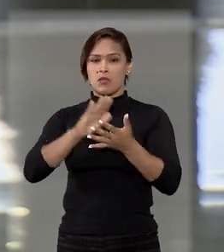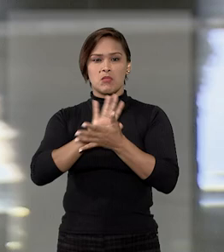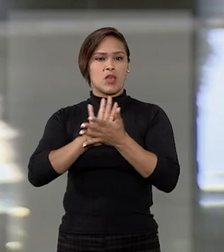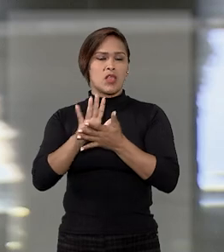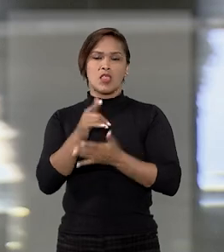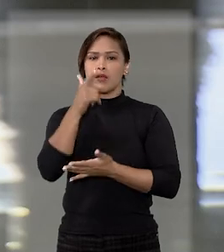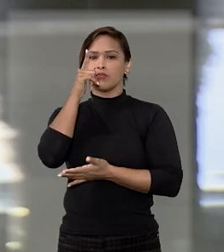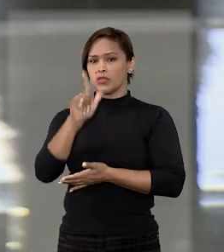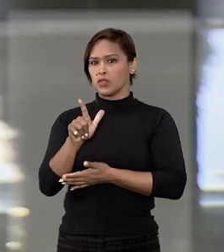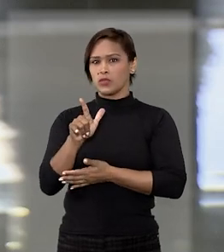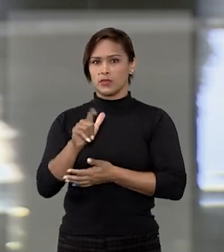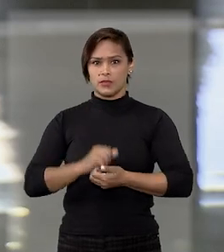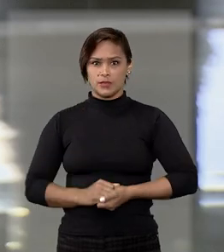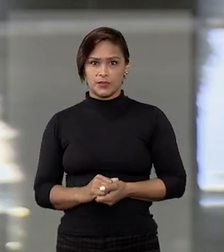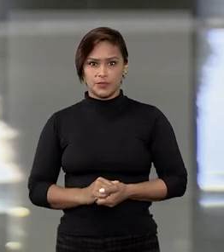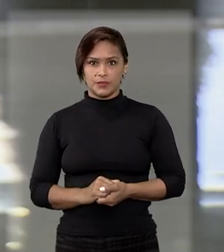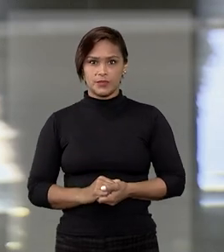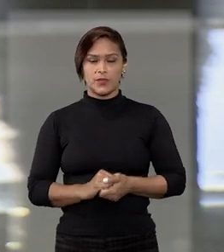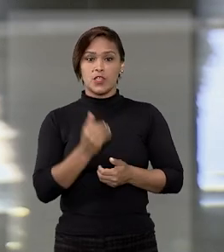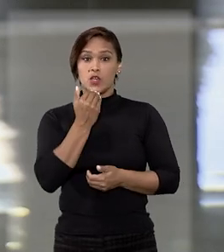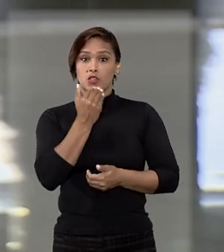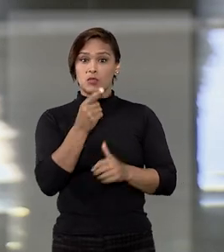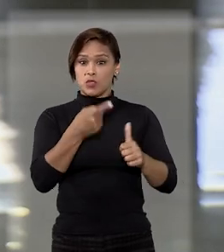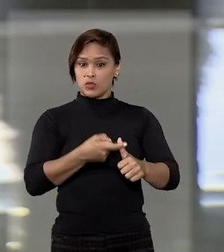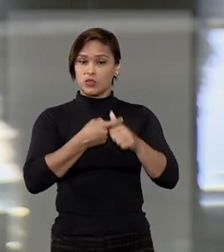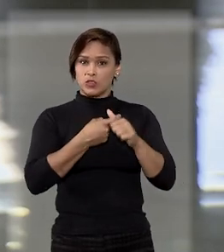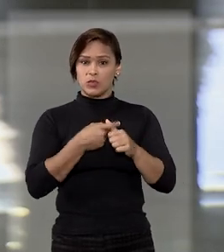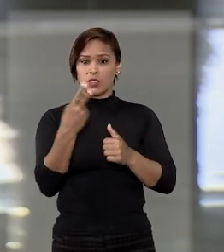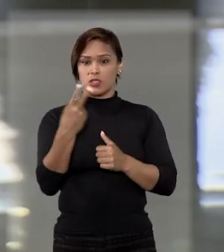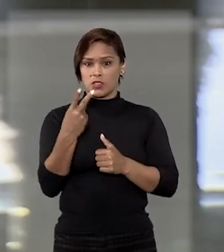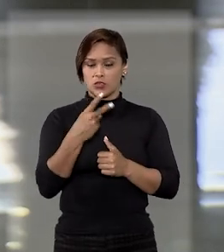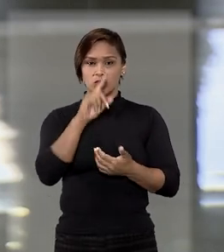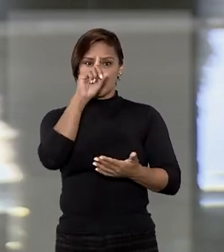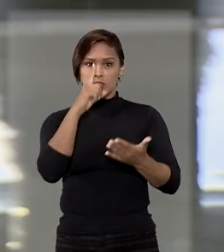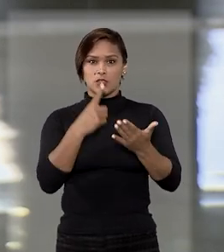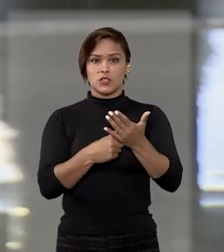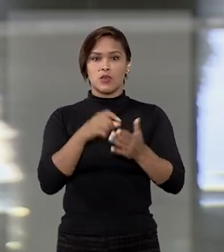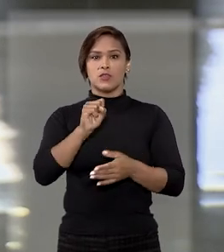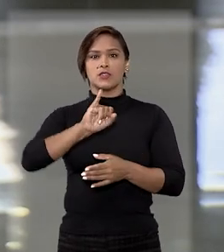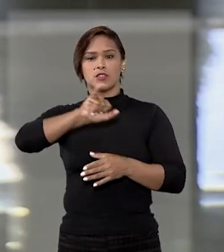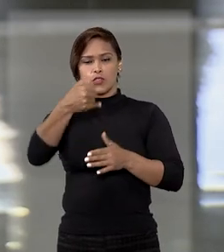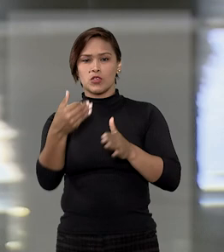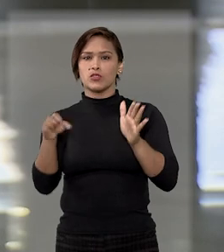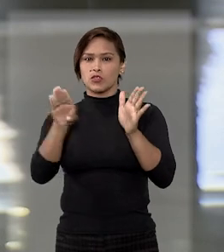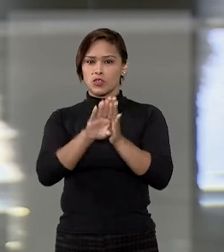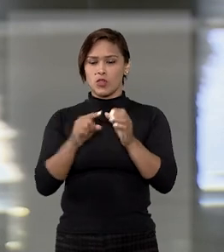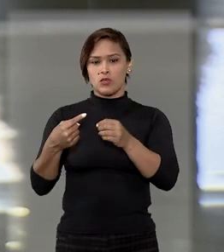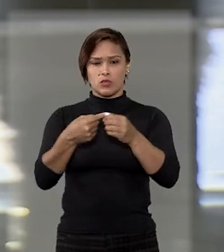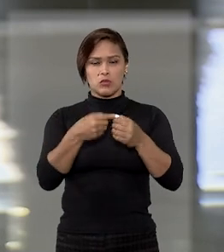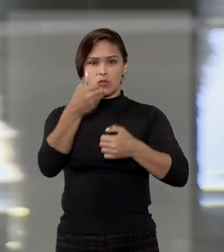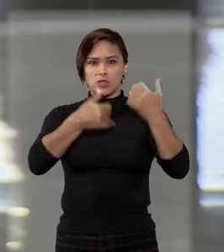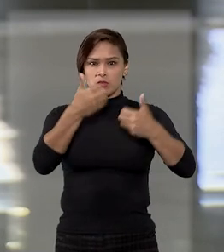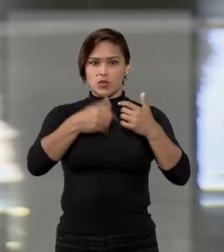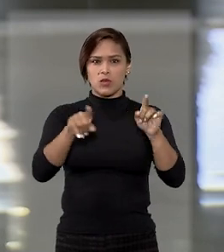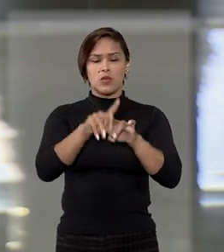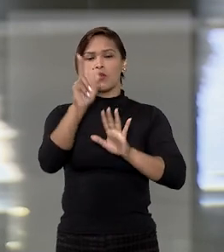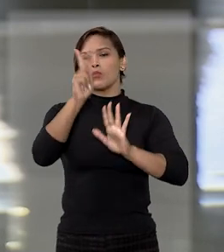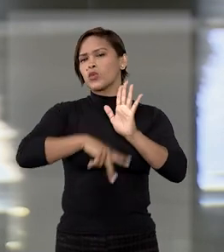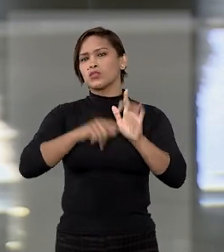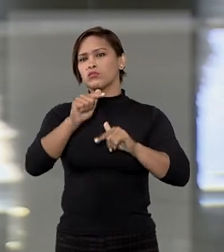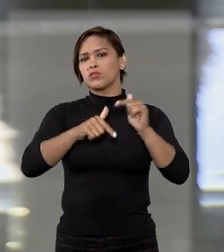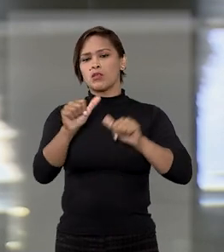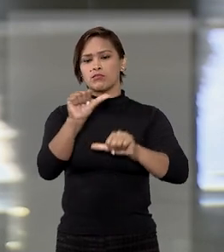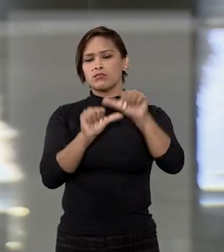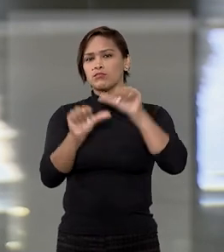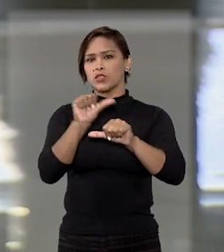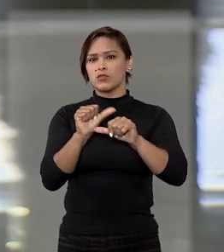mas não obteve efeito suspensivo. No pedido de suspensão das duas decisões dirigidas ao STJ, o município alegou que o projeto não é